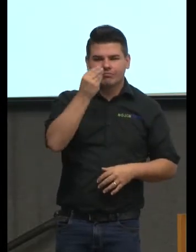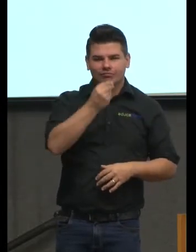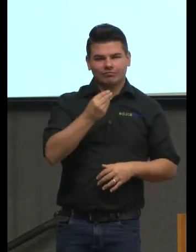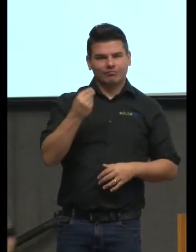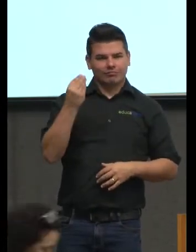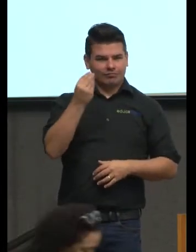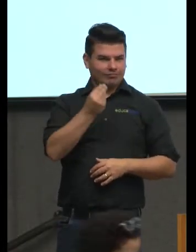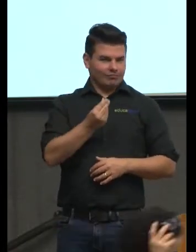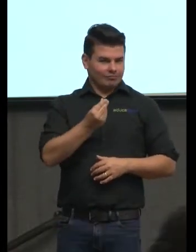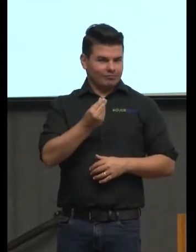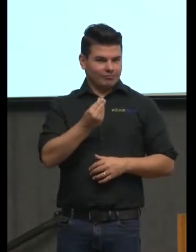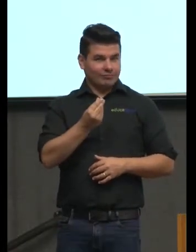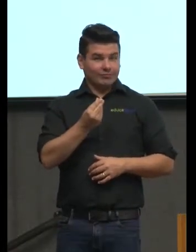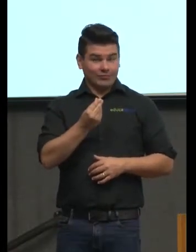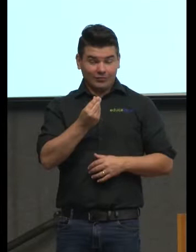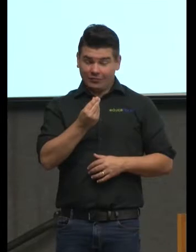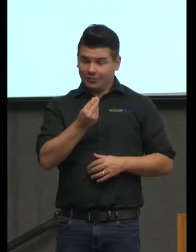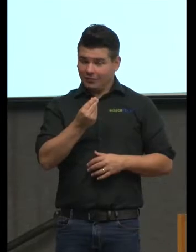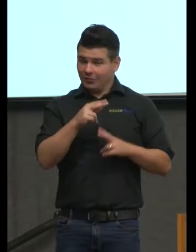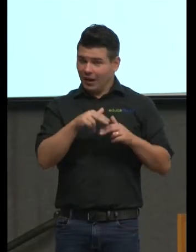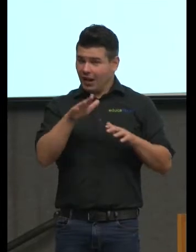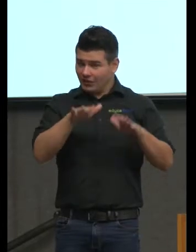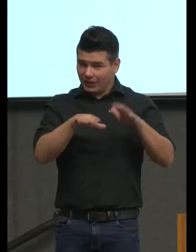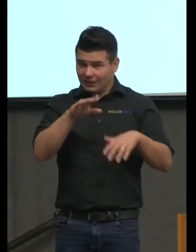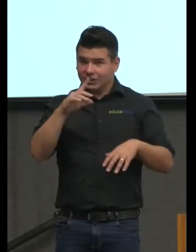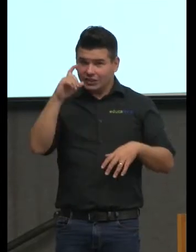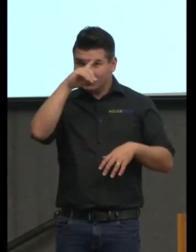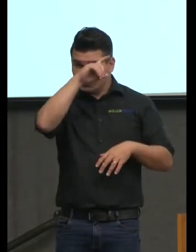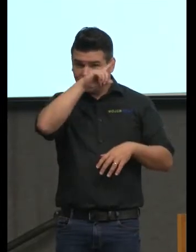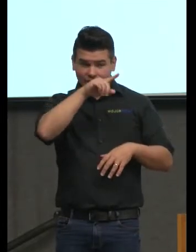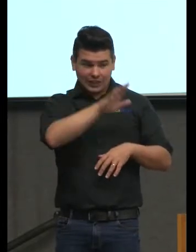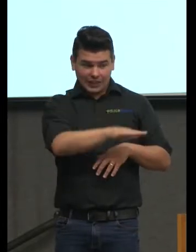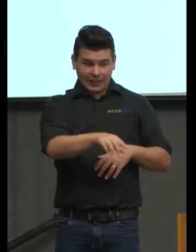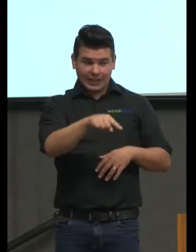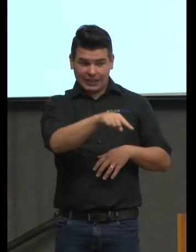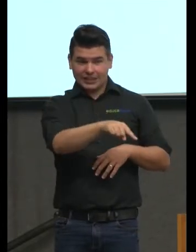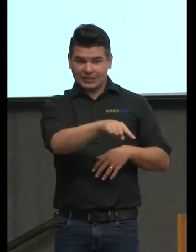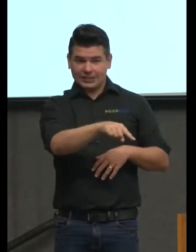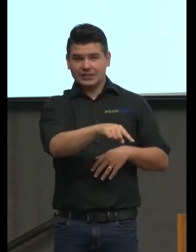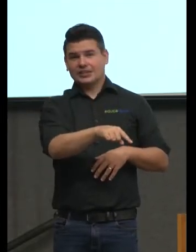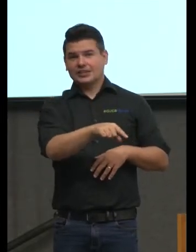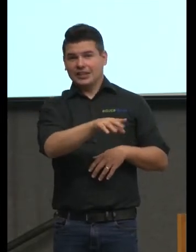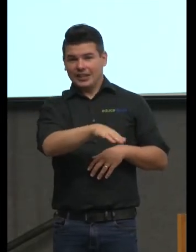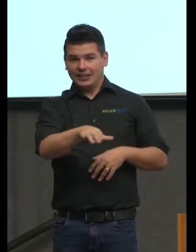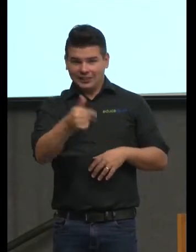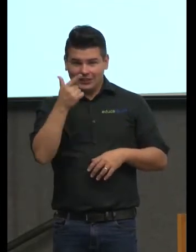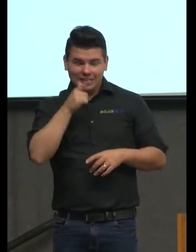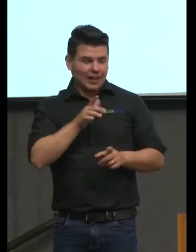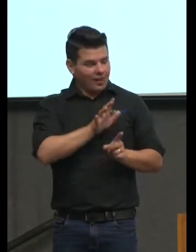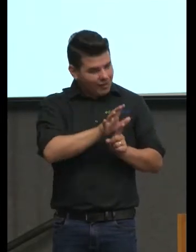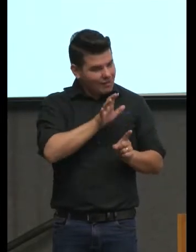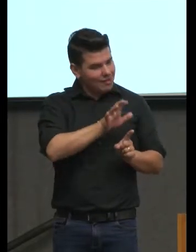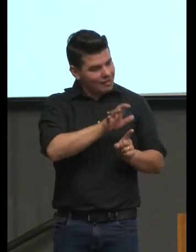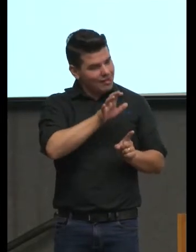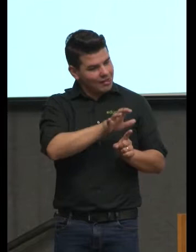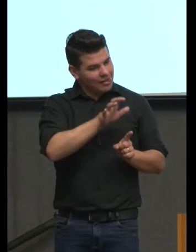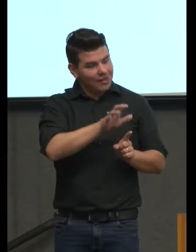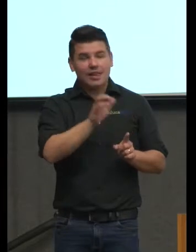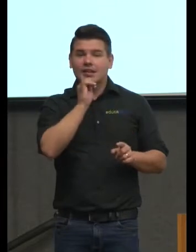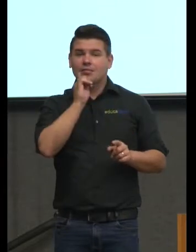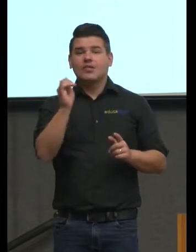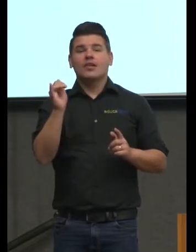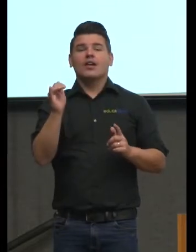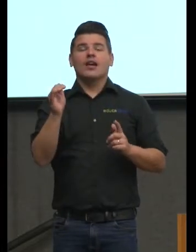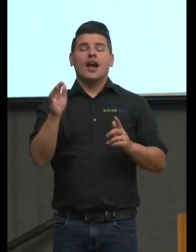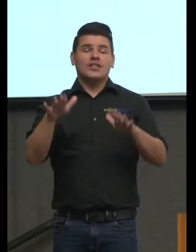por isso que às vezes é difícil você convencer uma criança sobretudo numa casa em que não se cultiva isso que